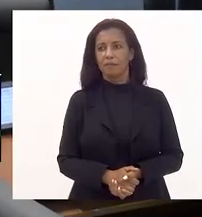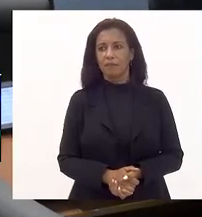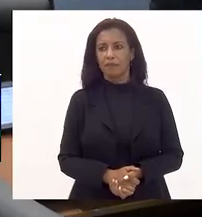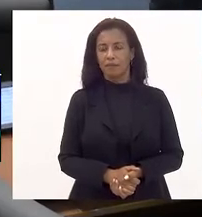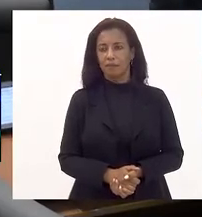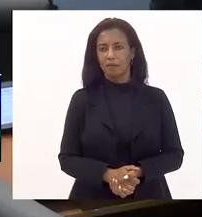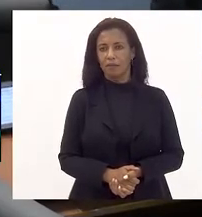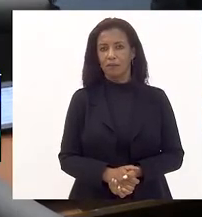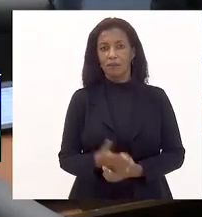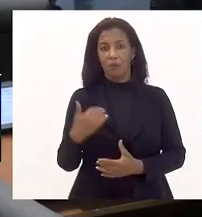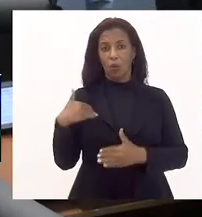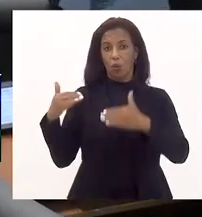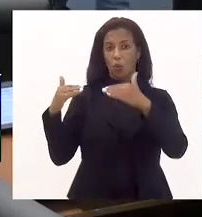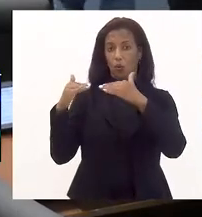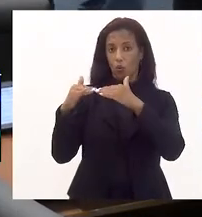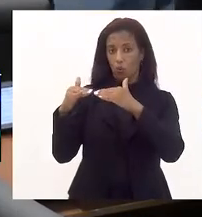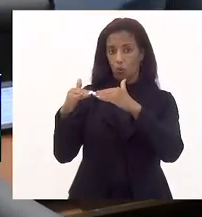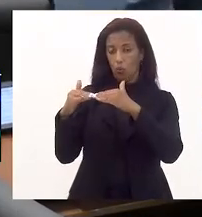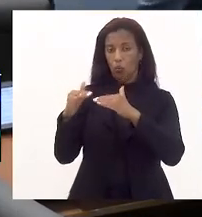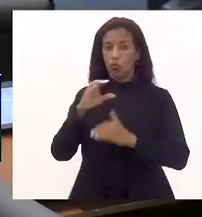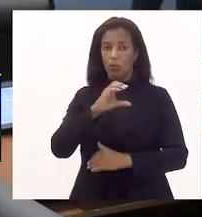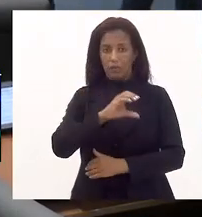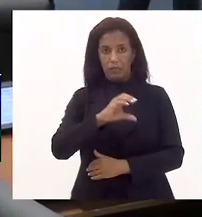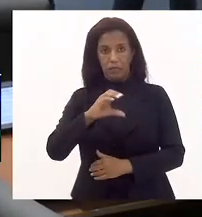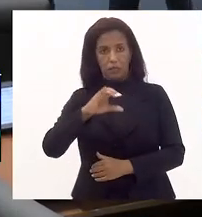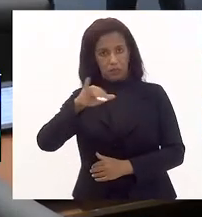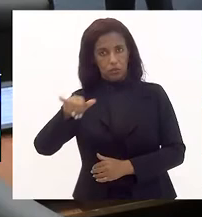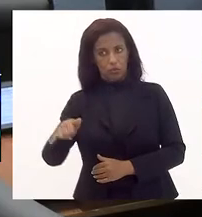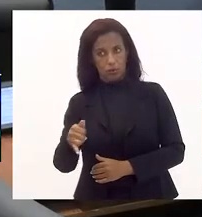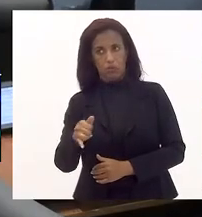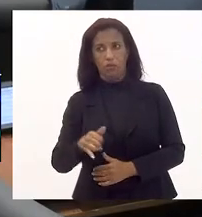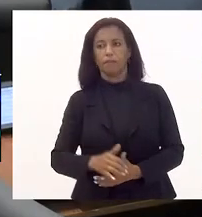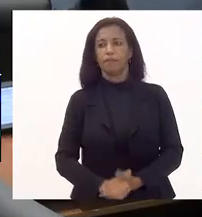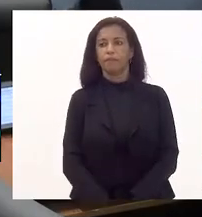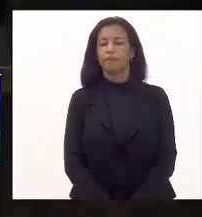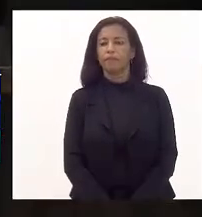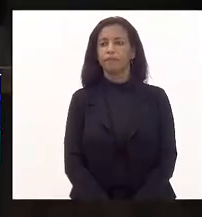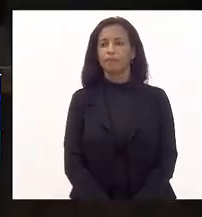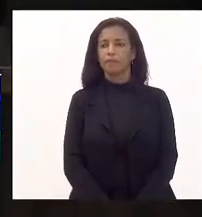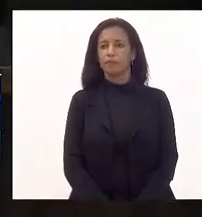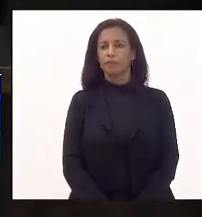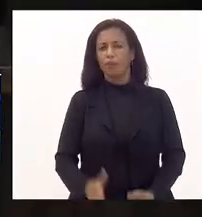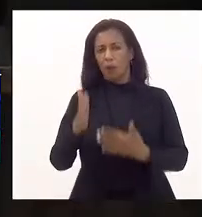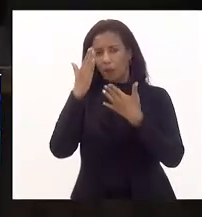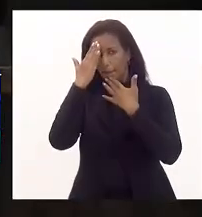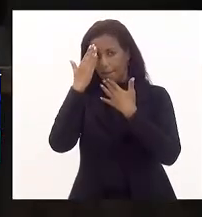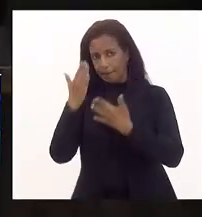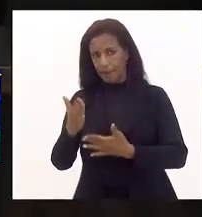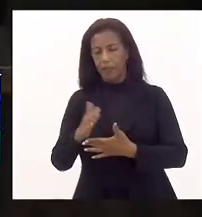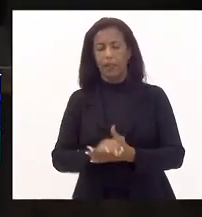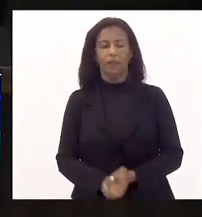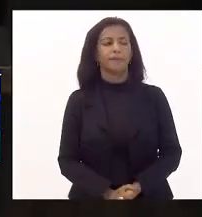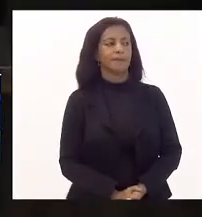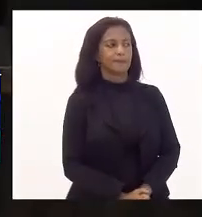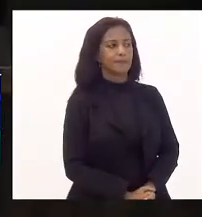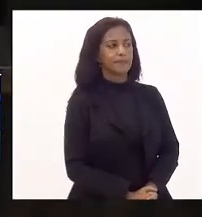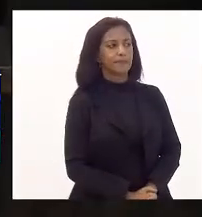De acordo com a CCJ. Obrigado, deputado. Daqui a pouco vamos falar.